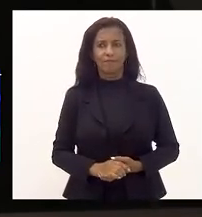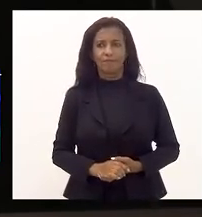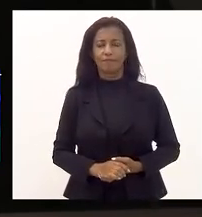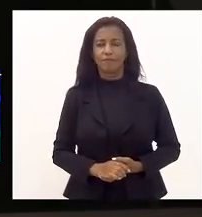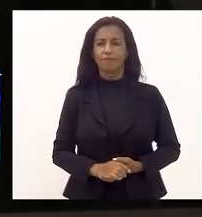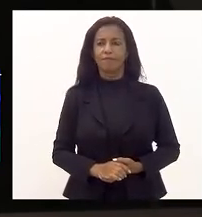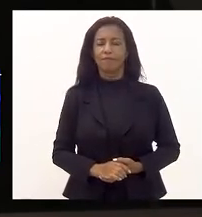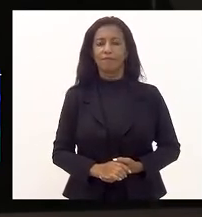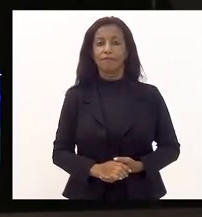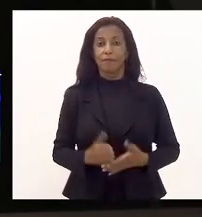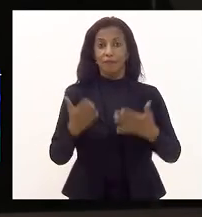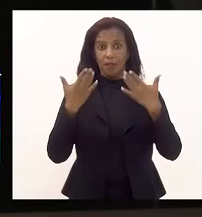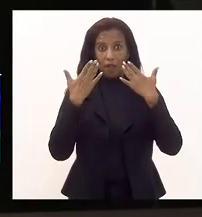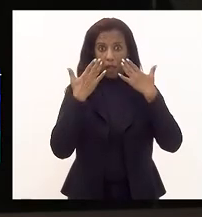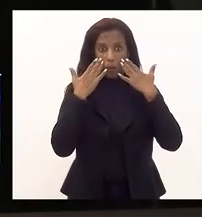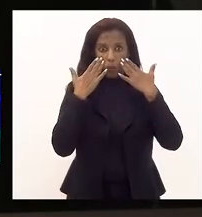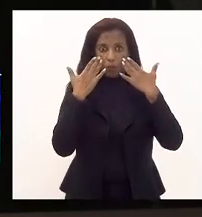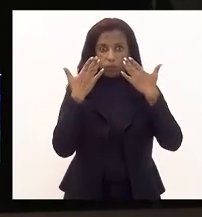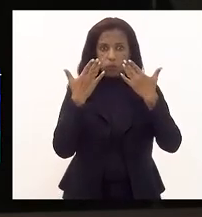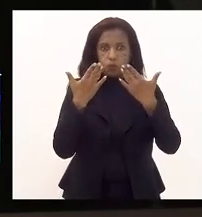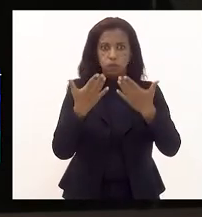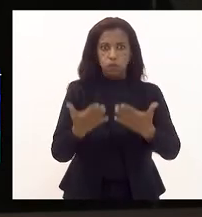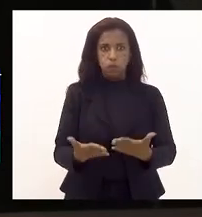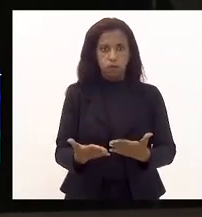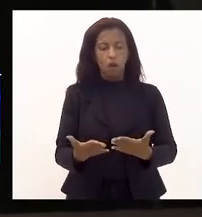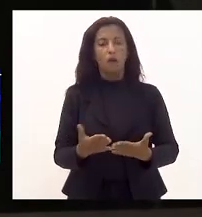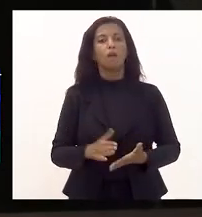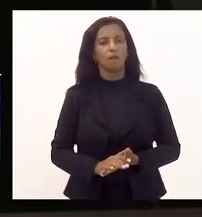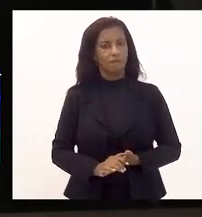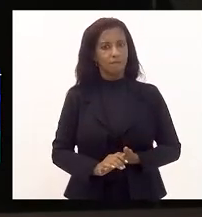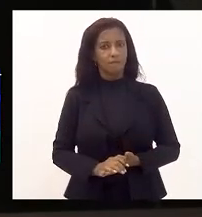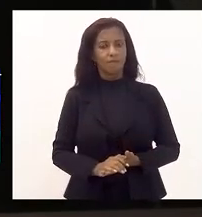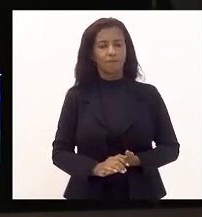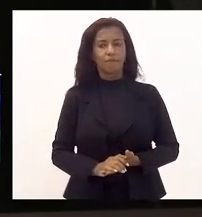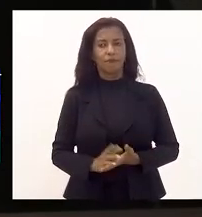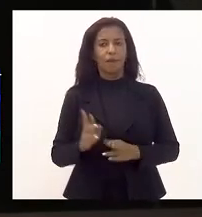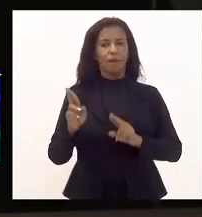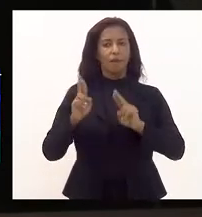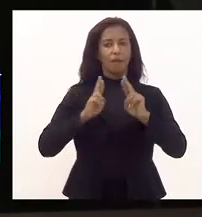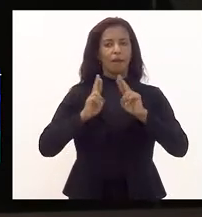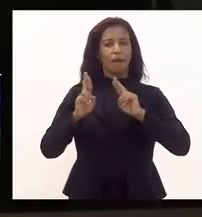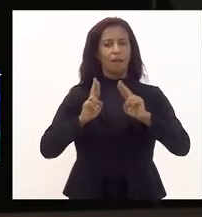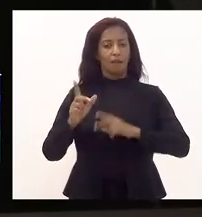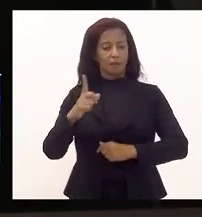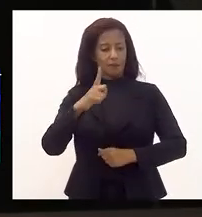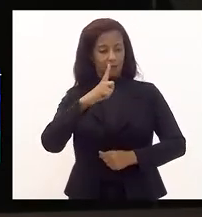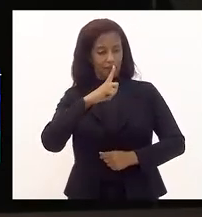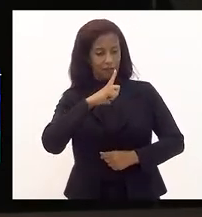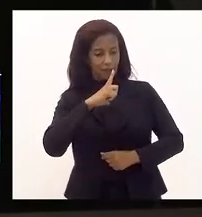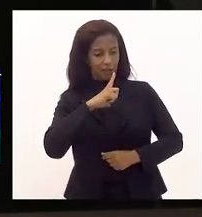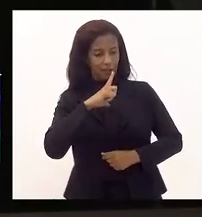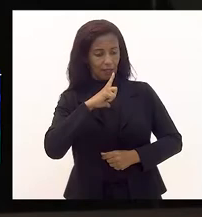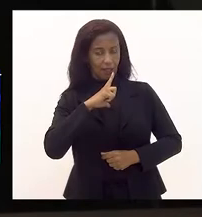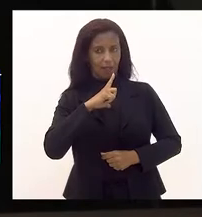que expressa simbolicamente a relação que existe entre a realidade